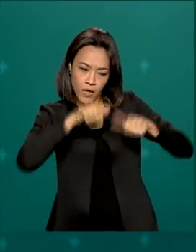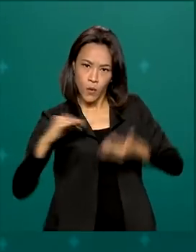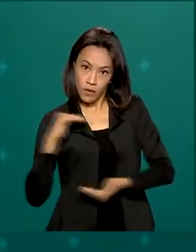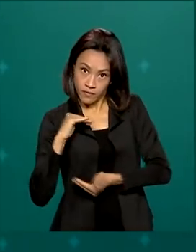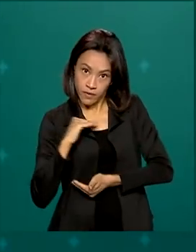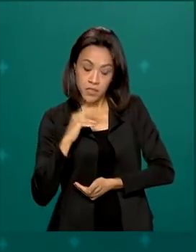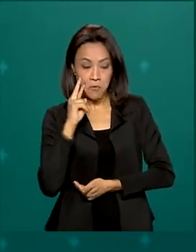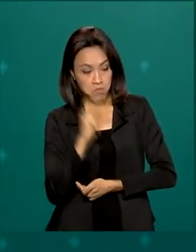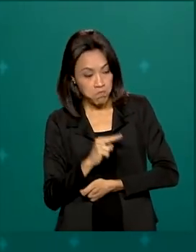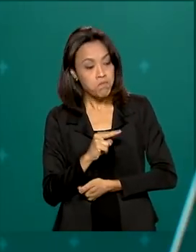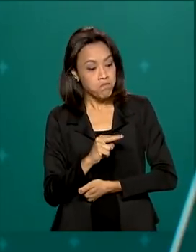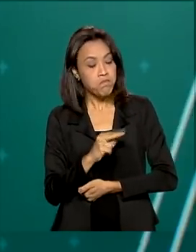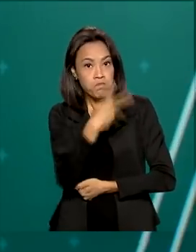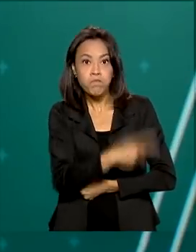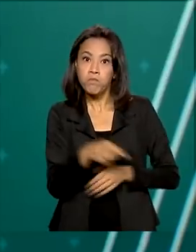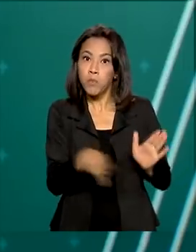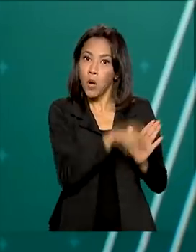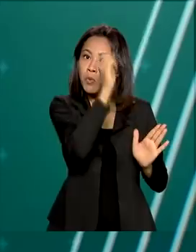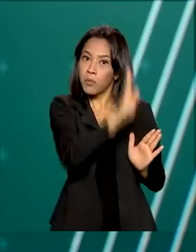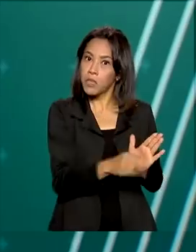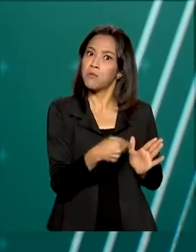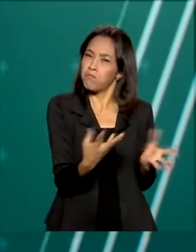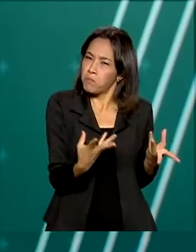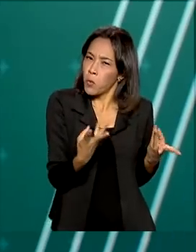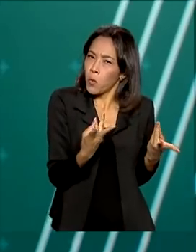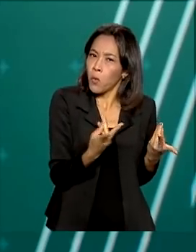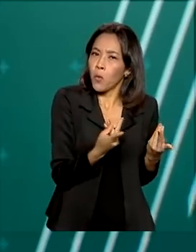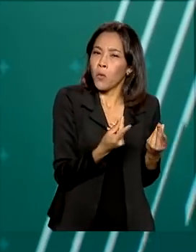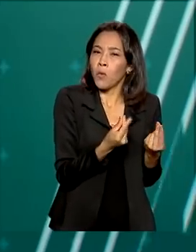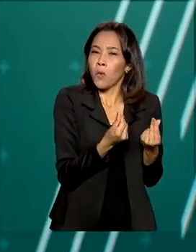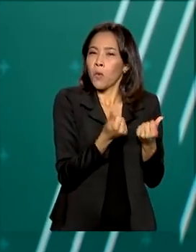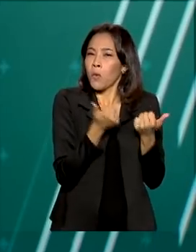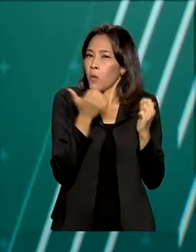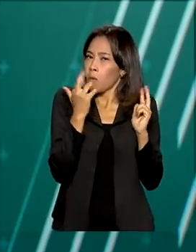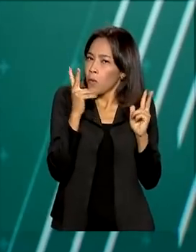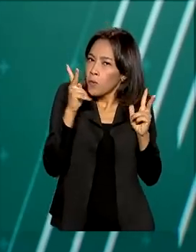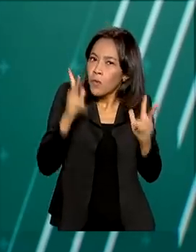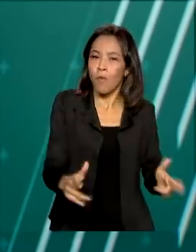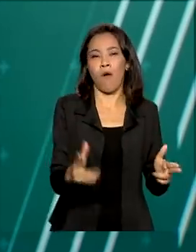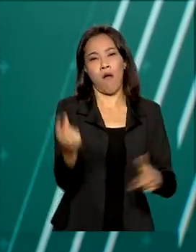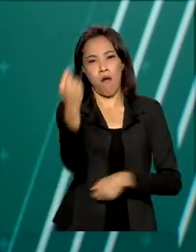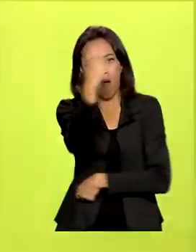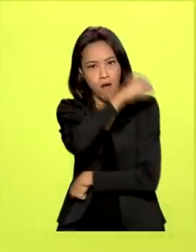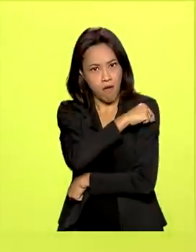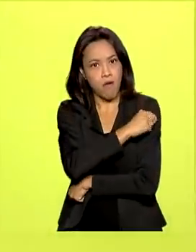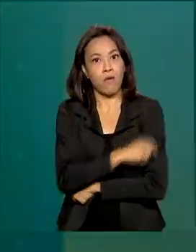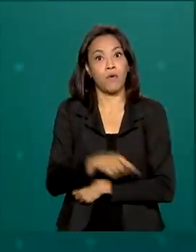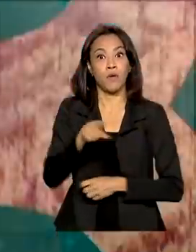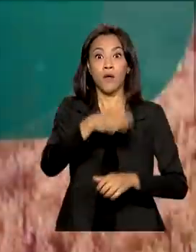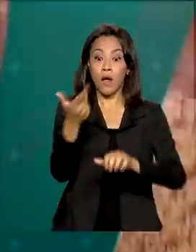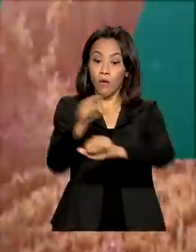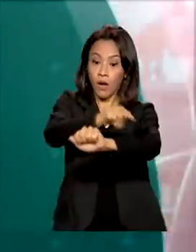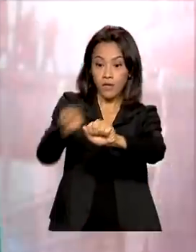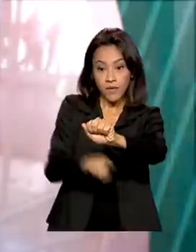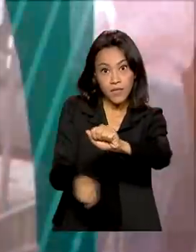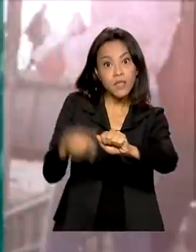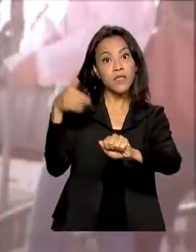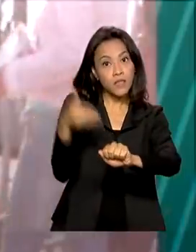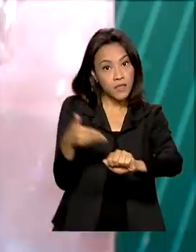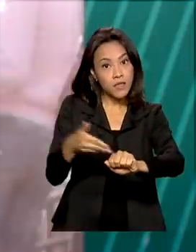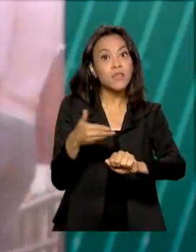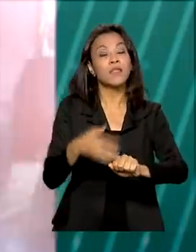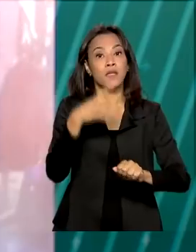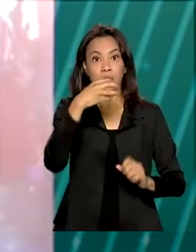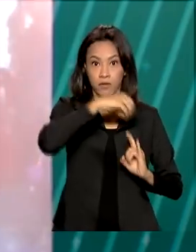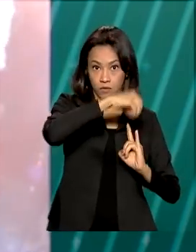comprovou que o insumo nacional mantém a eficácia da vacina importada. O imunizante AstraZeneca Fiocruz está